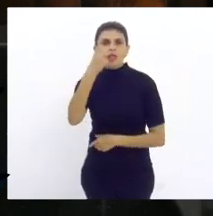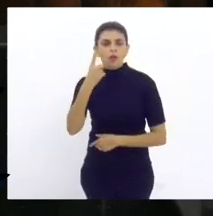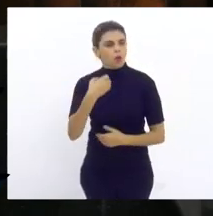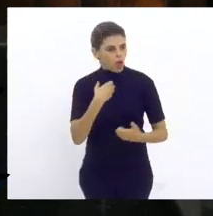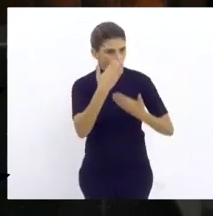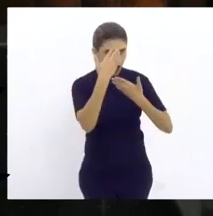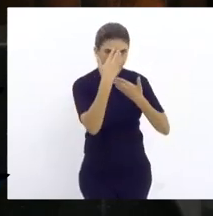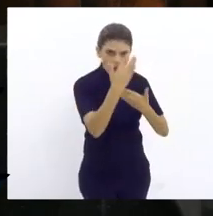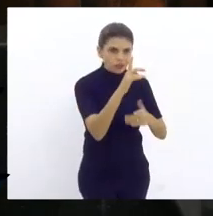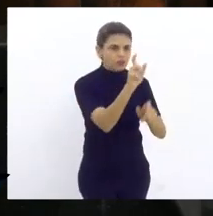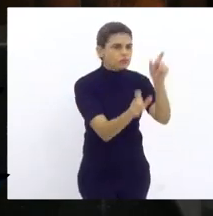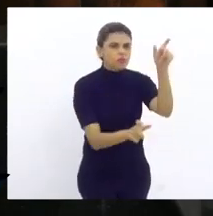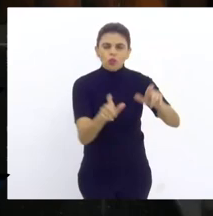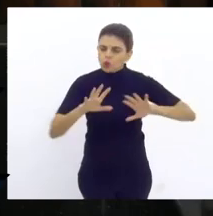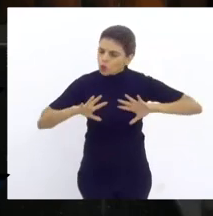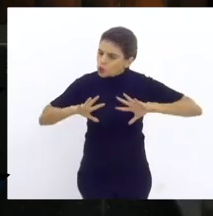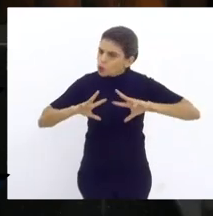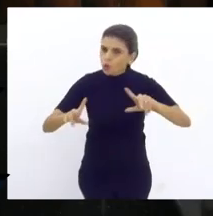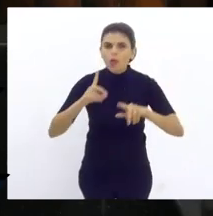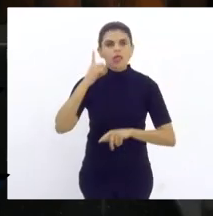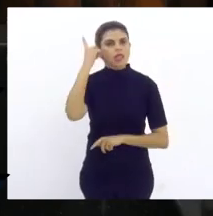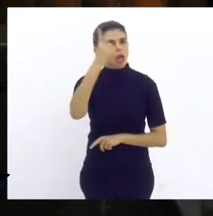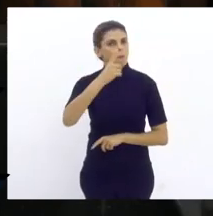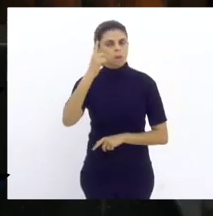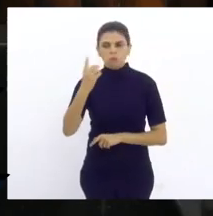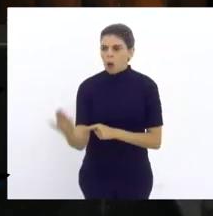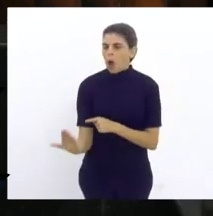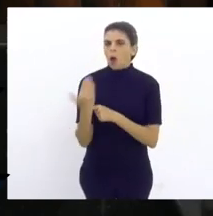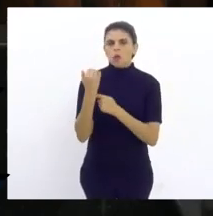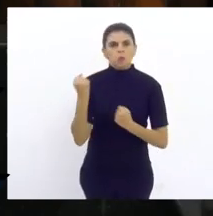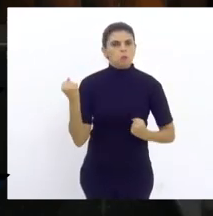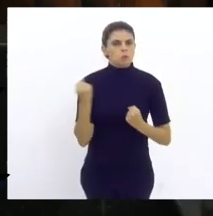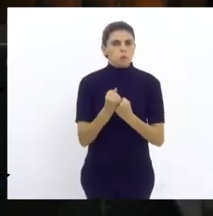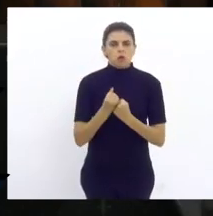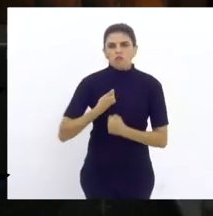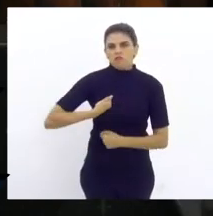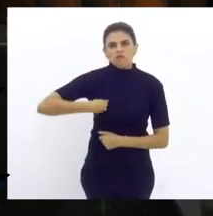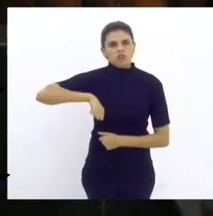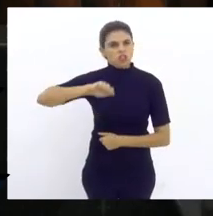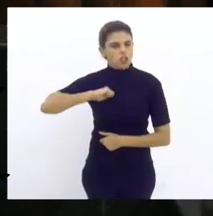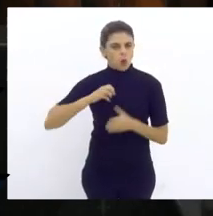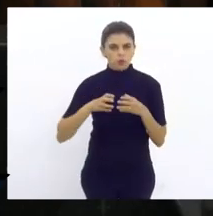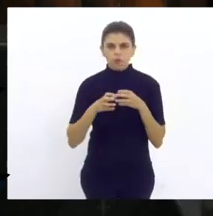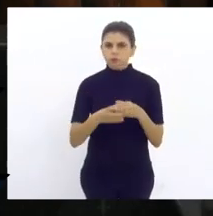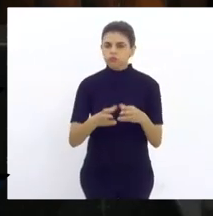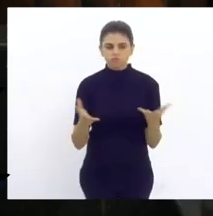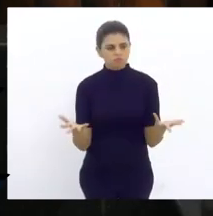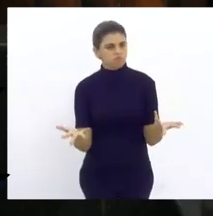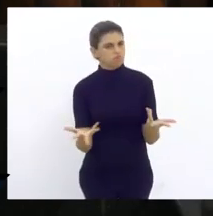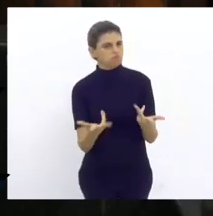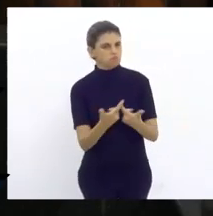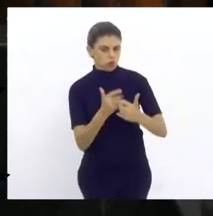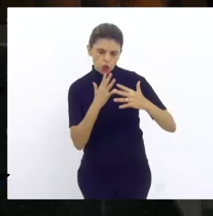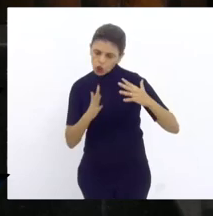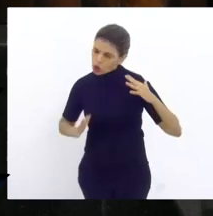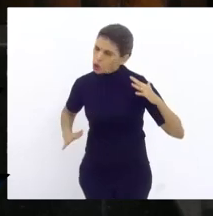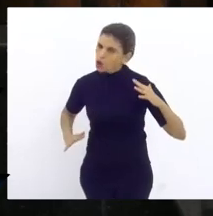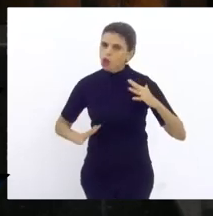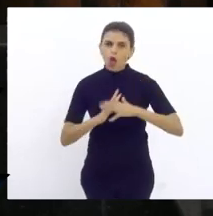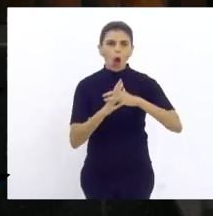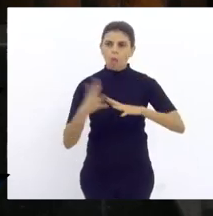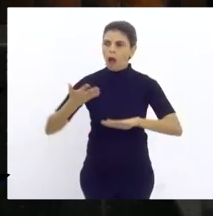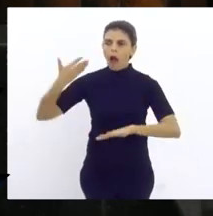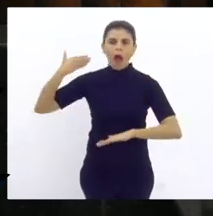agradecer todos os deputados que foram fundamentais naquela fiscalização, uma fiscalização que nunca foi feita daquela forma,